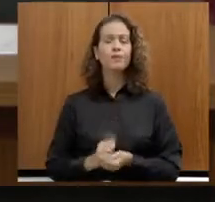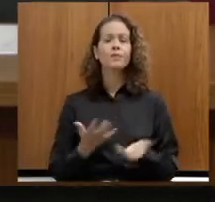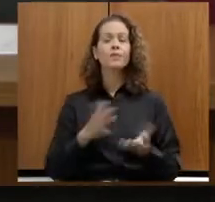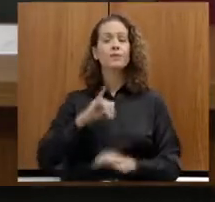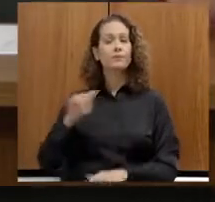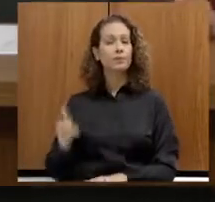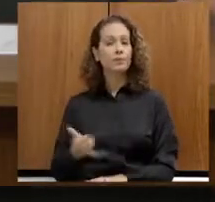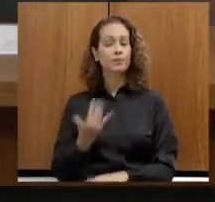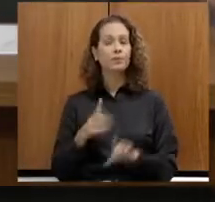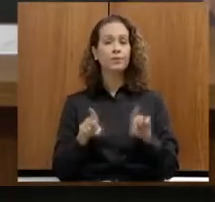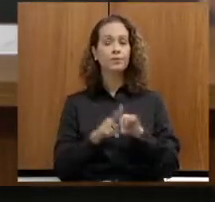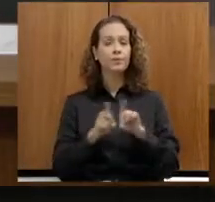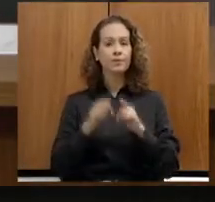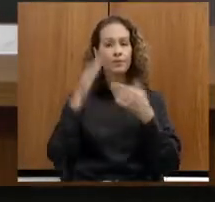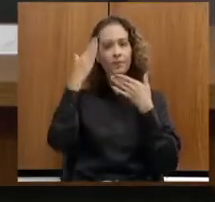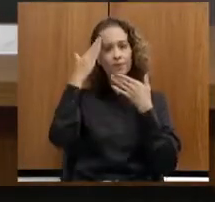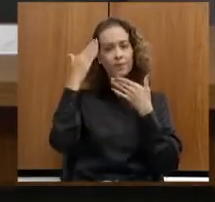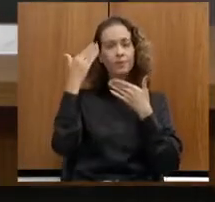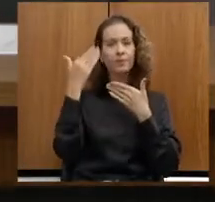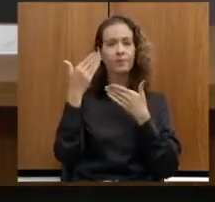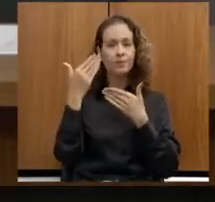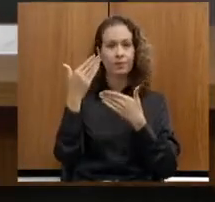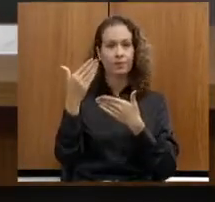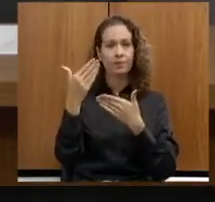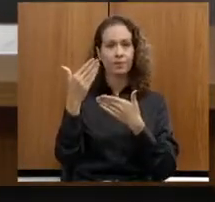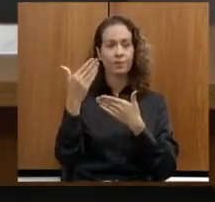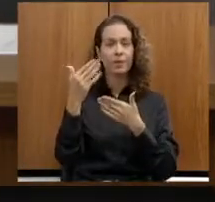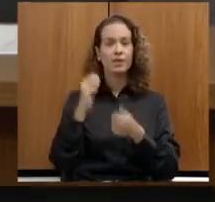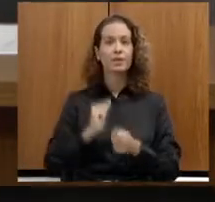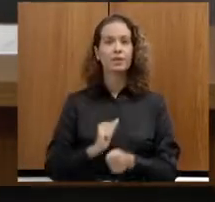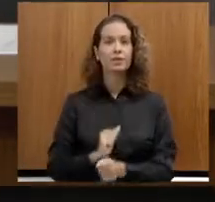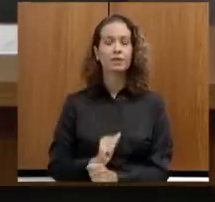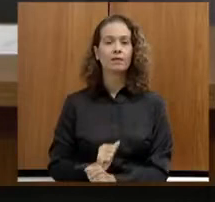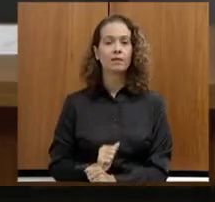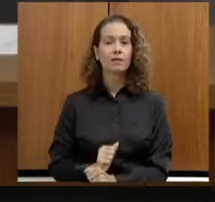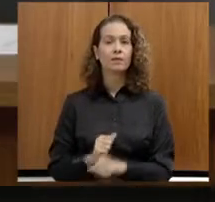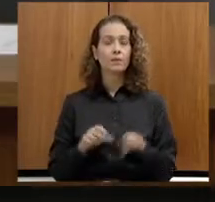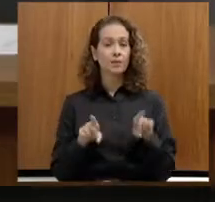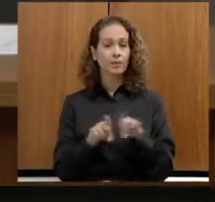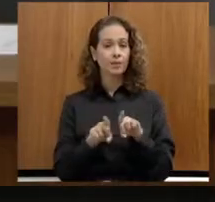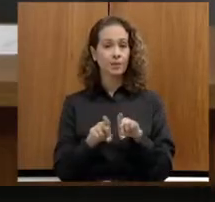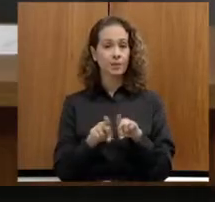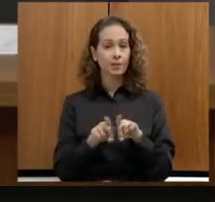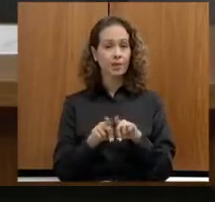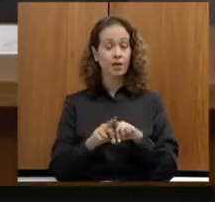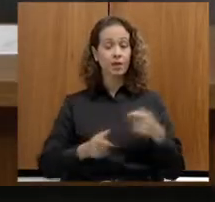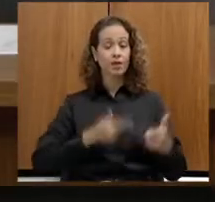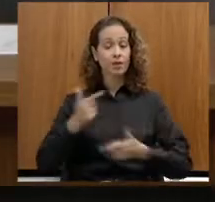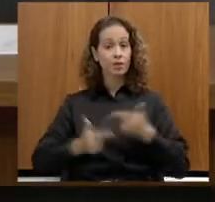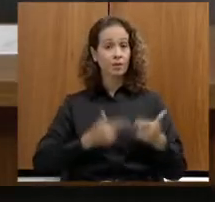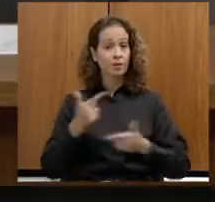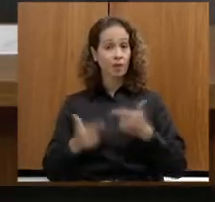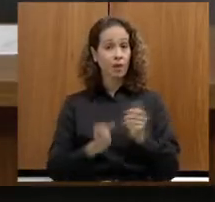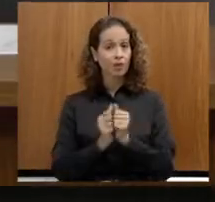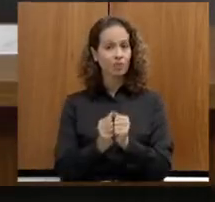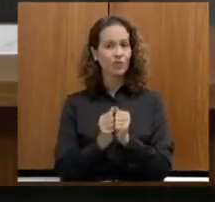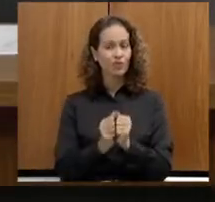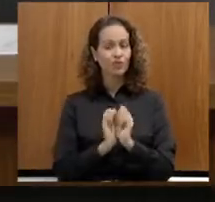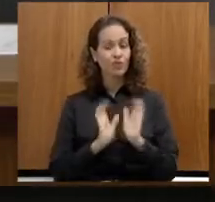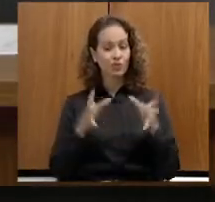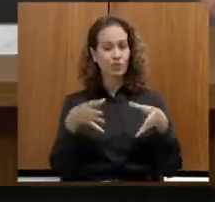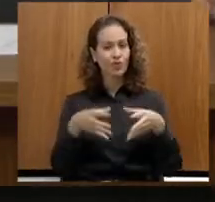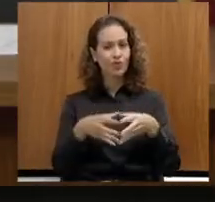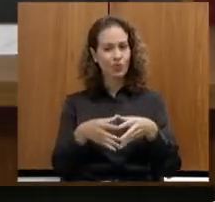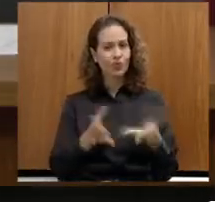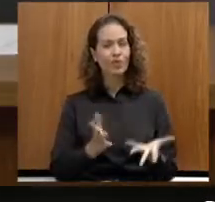aqui para agradecer toda a participação da equipe da CEDES, que está me acompanhando. E é um trabalho, esse é um trabalho conjunto, de todos os